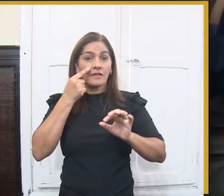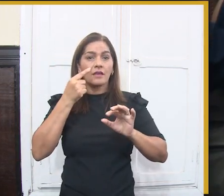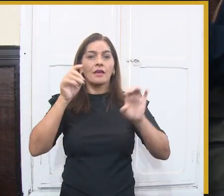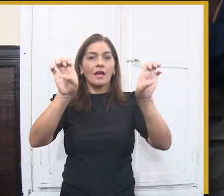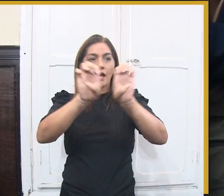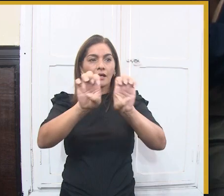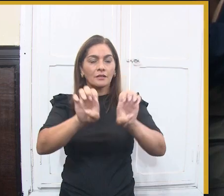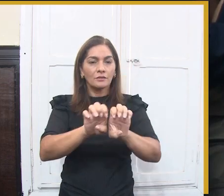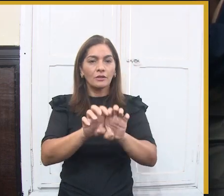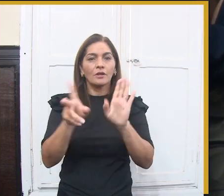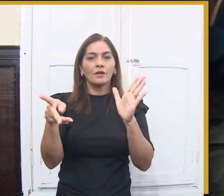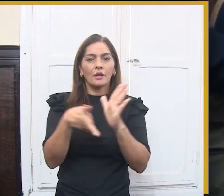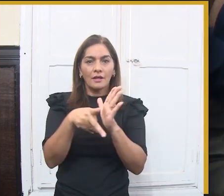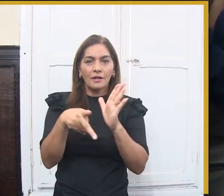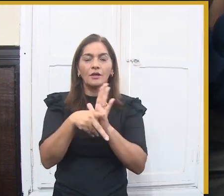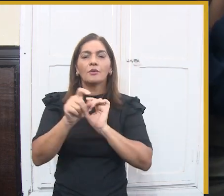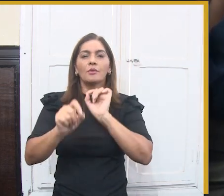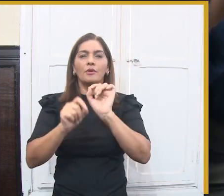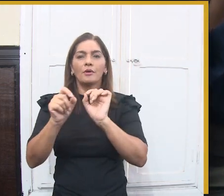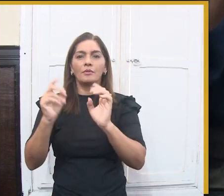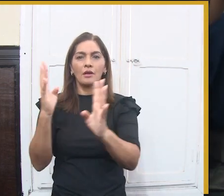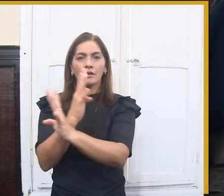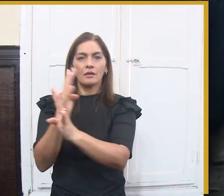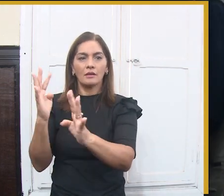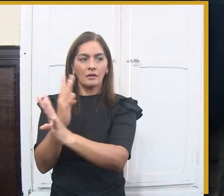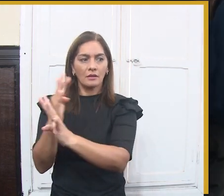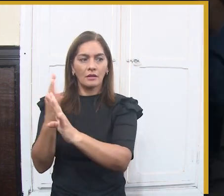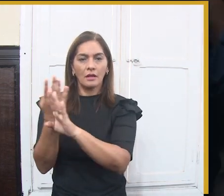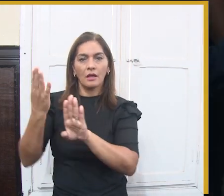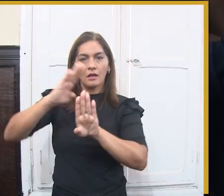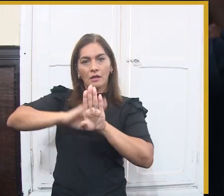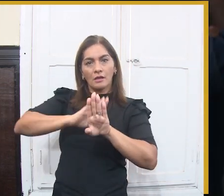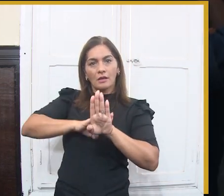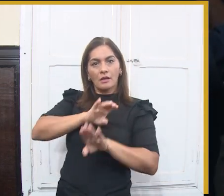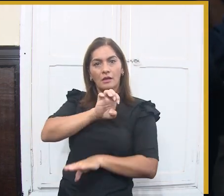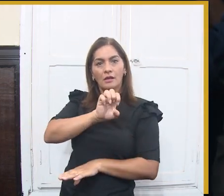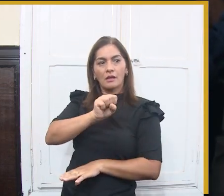30 por 31 aliás, é 30 por 11 e que é um corredor, né?